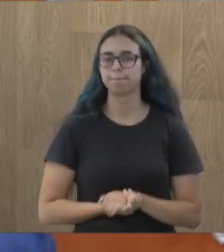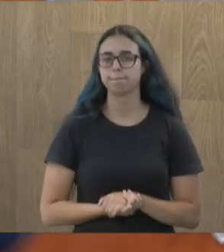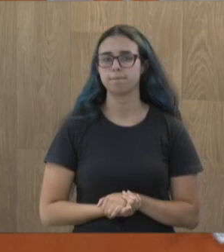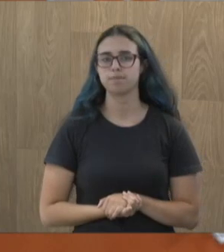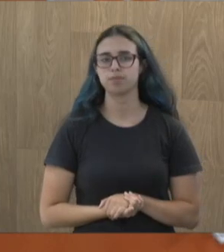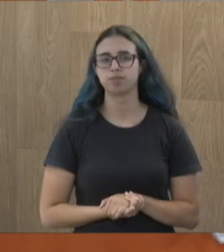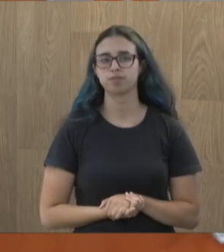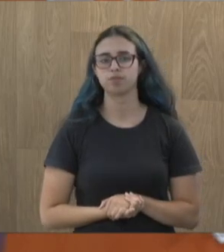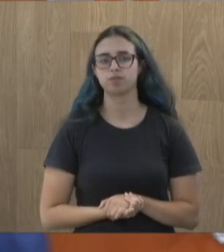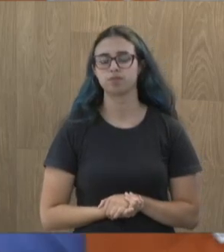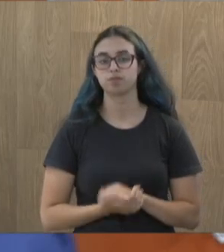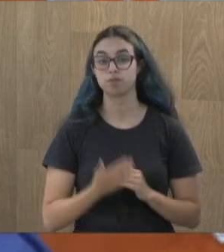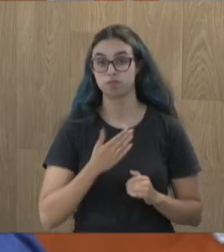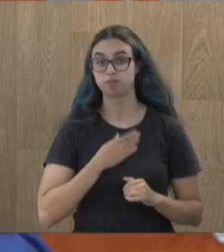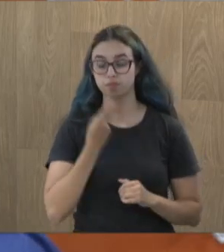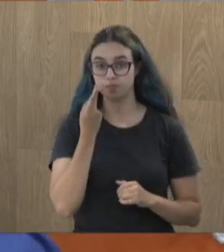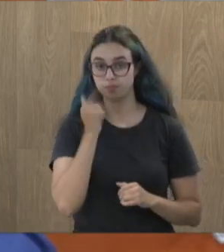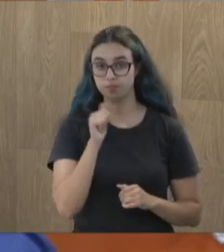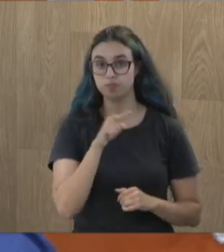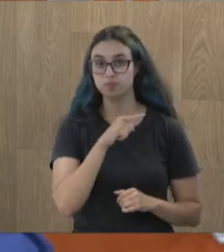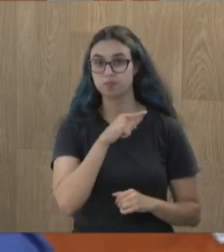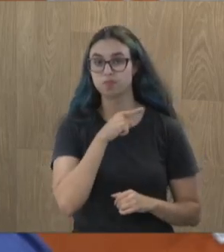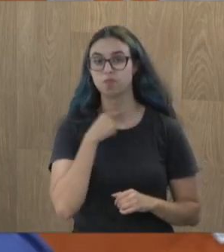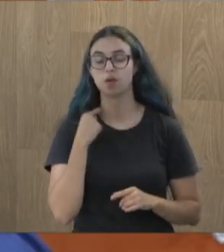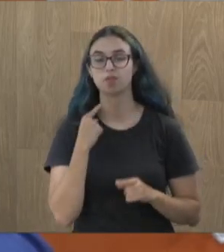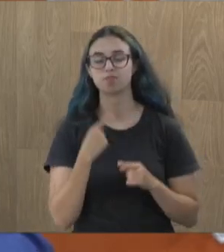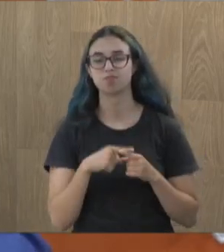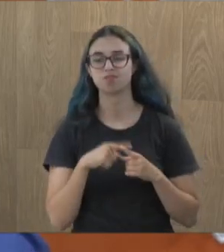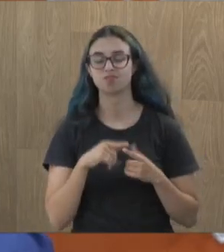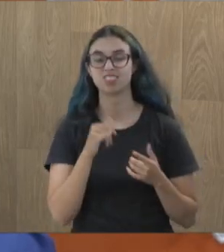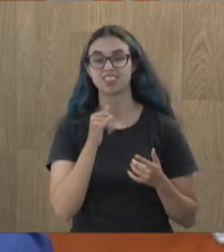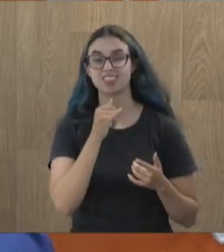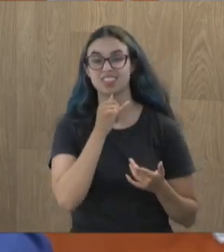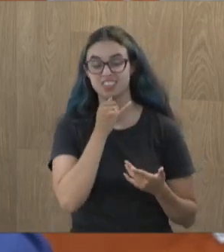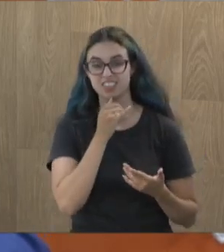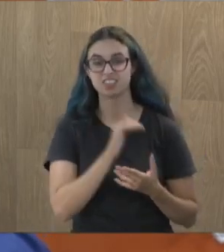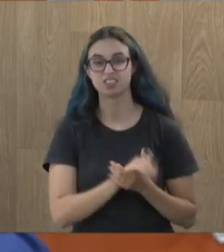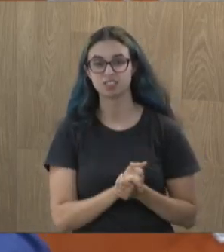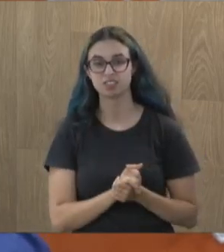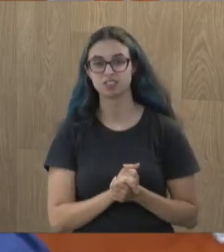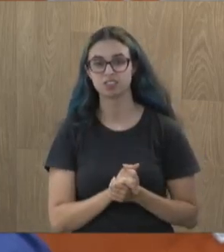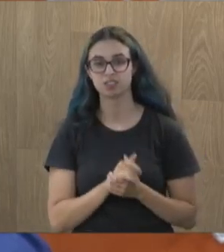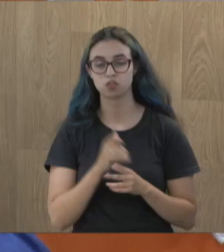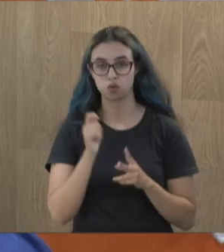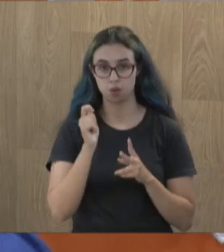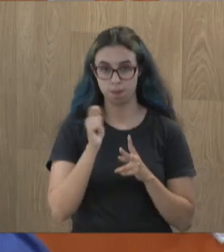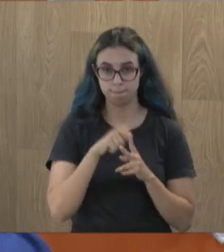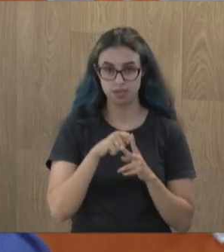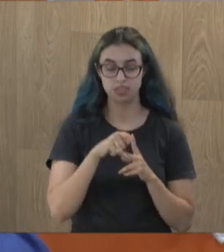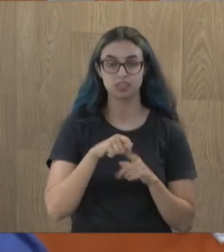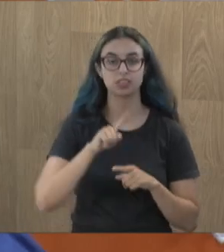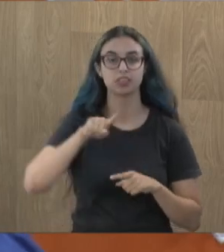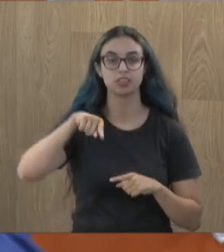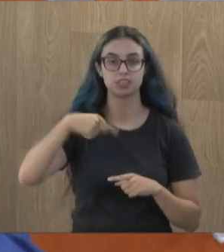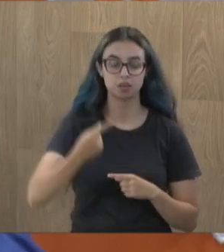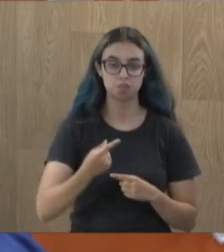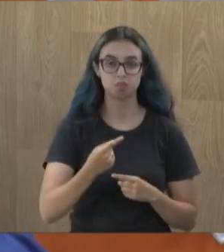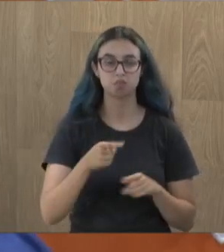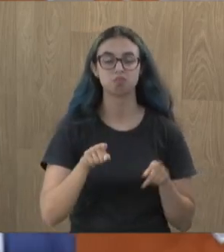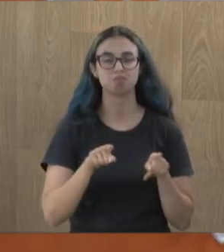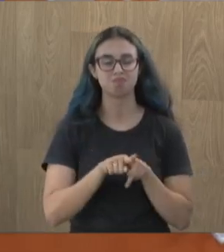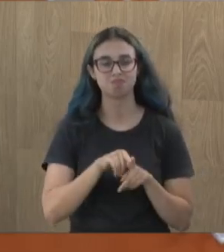O meu pai faleceu de tristeza, e um mês e meio depois minha mãe também faleceu de tristeza.